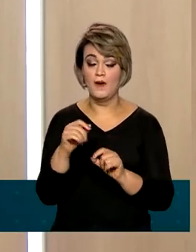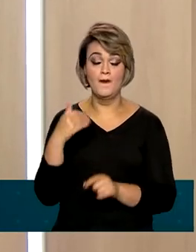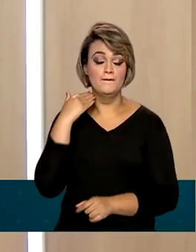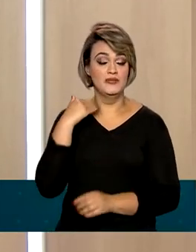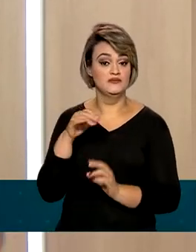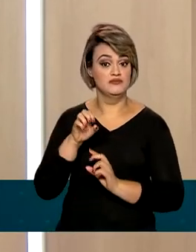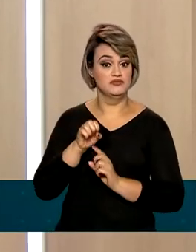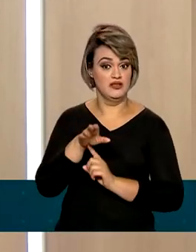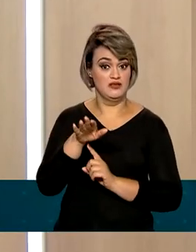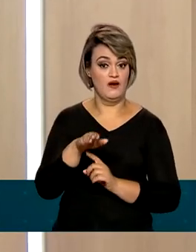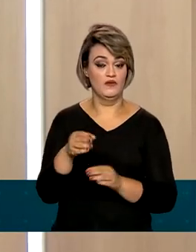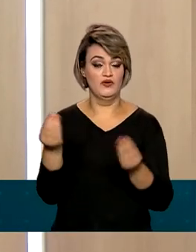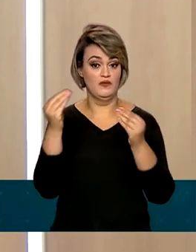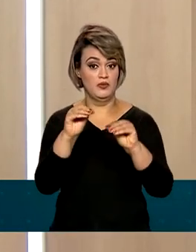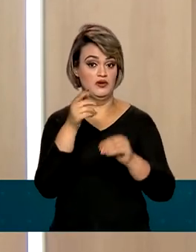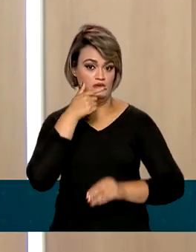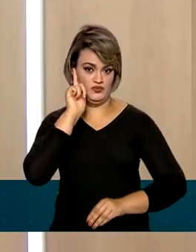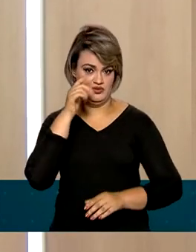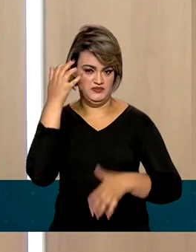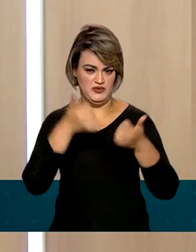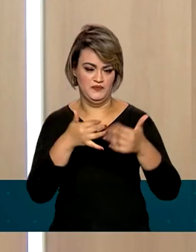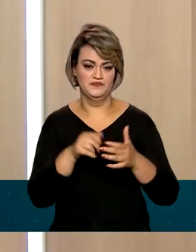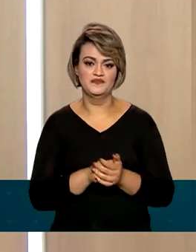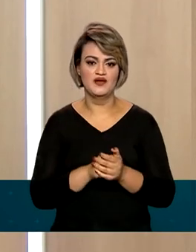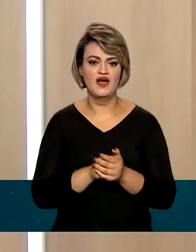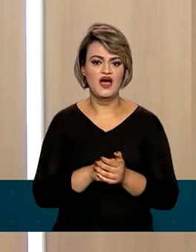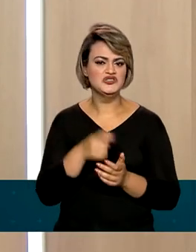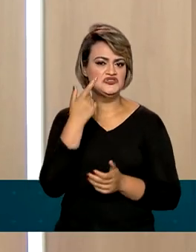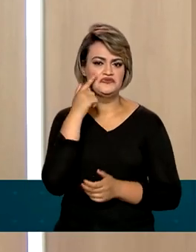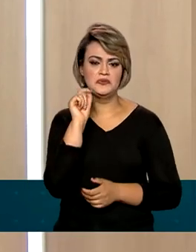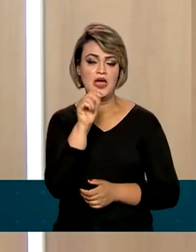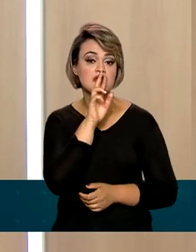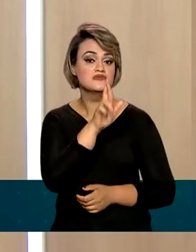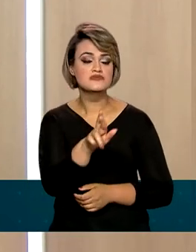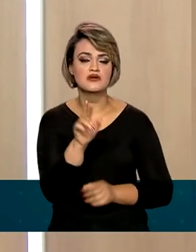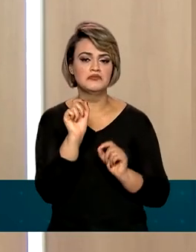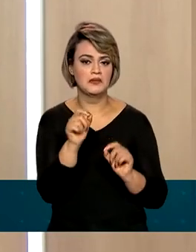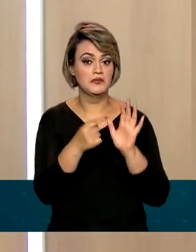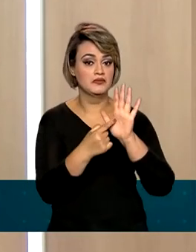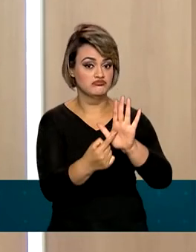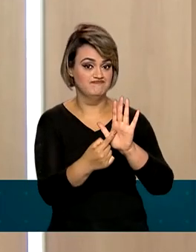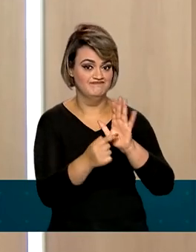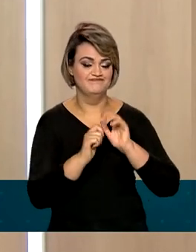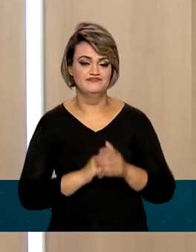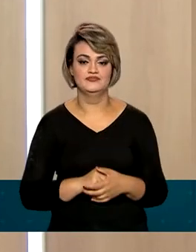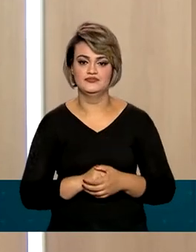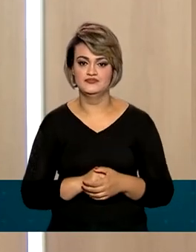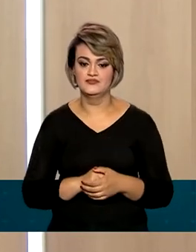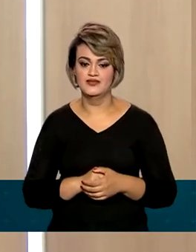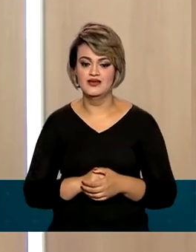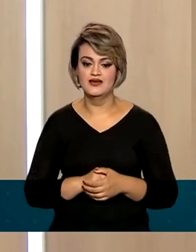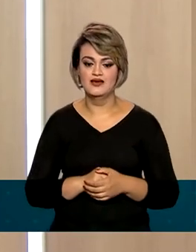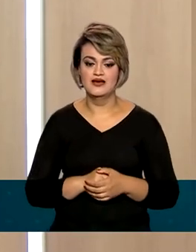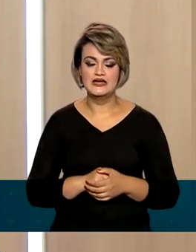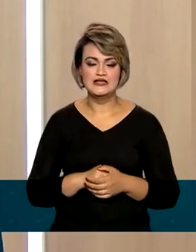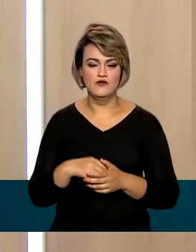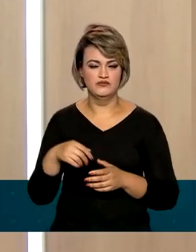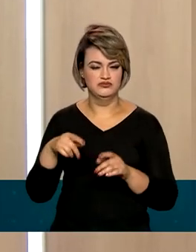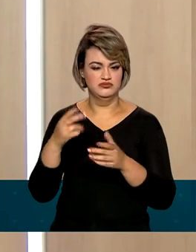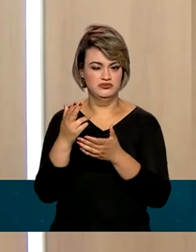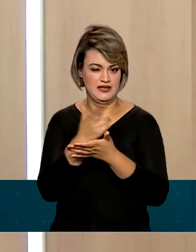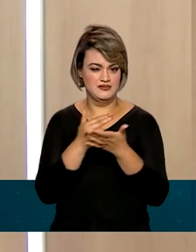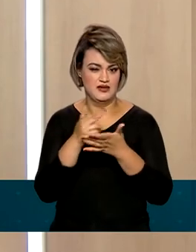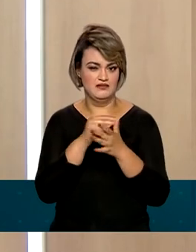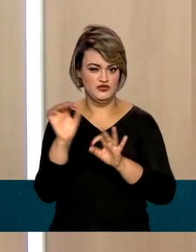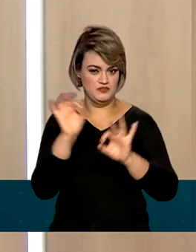Banco Central, que foi publicado ontem. Então, o que nós temos agora de resultados para mostrar para você, telespectador? De acordo com uma arte que foi